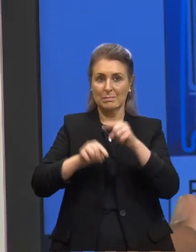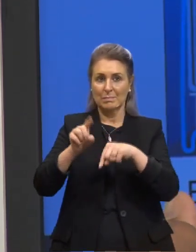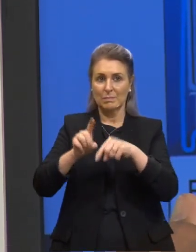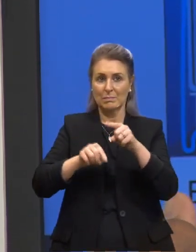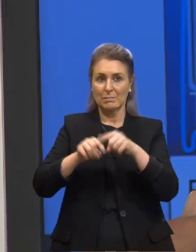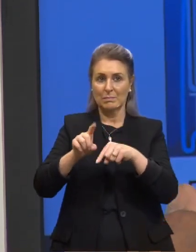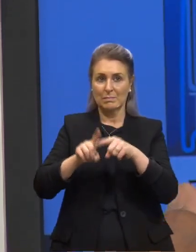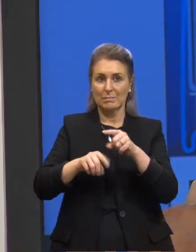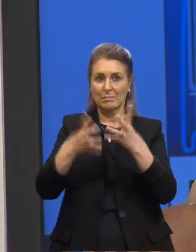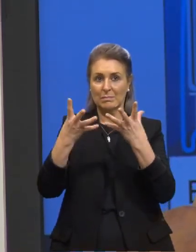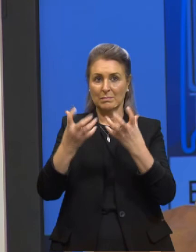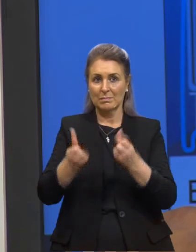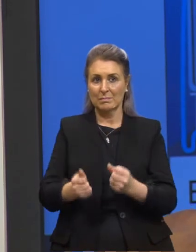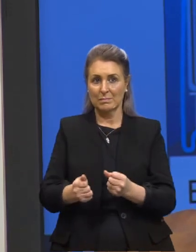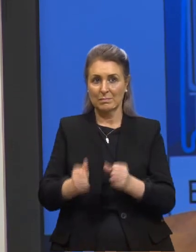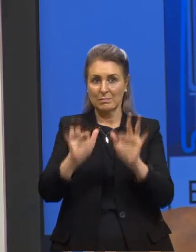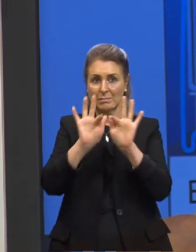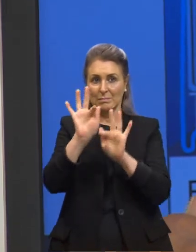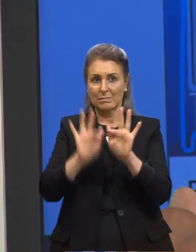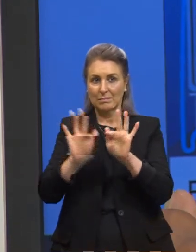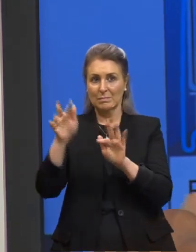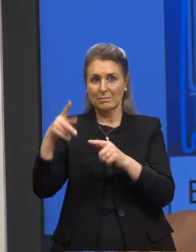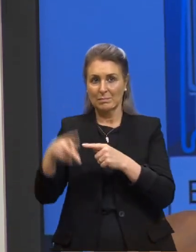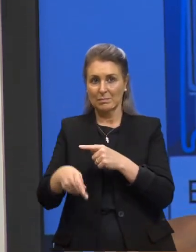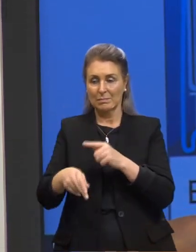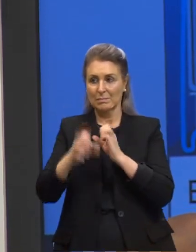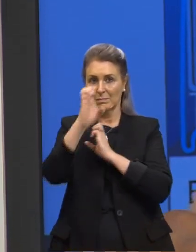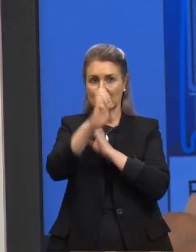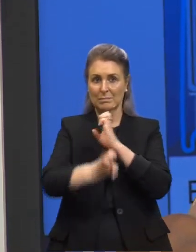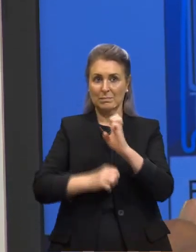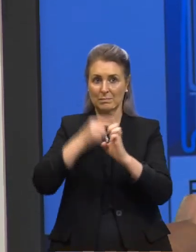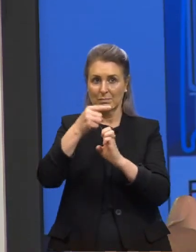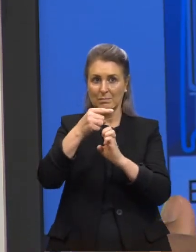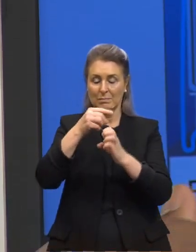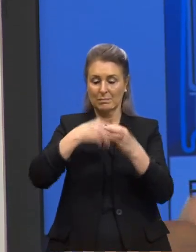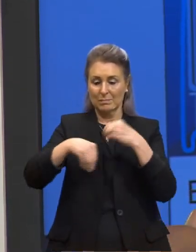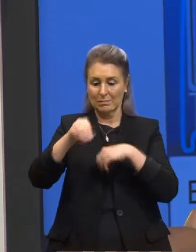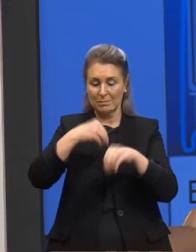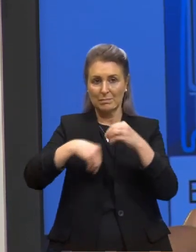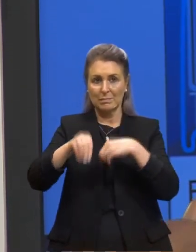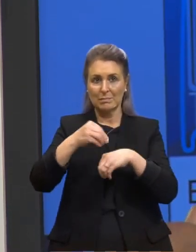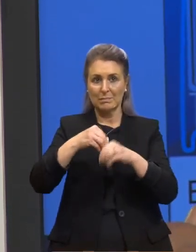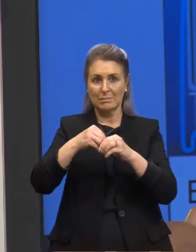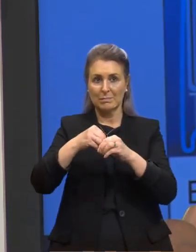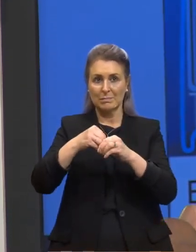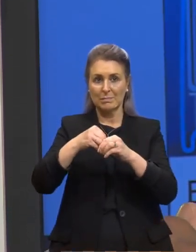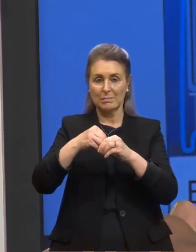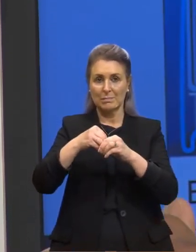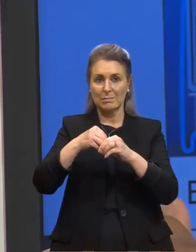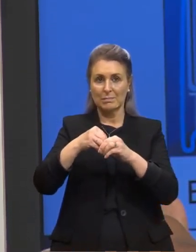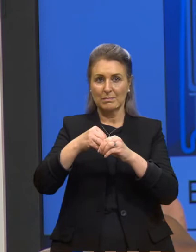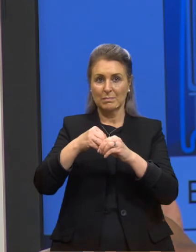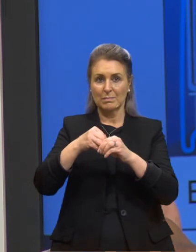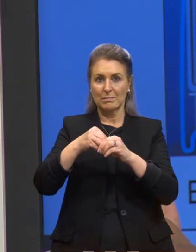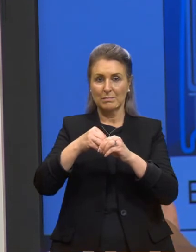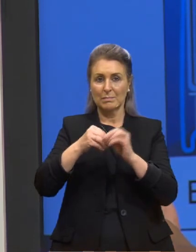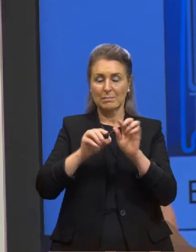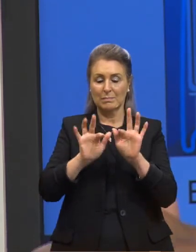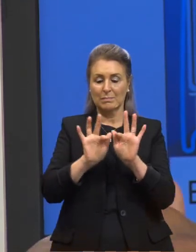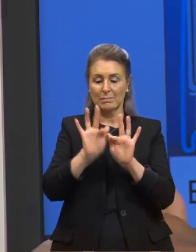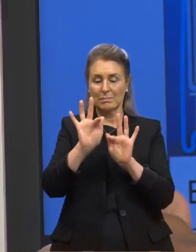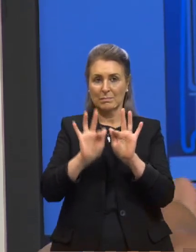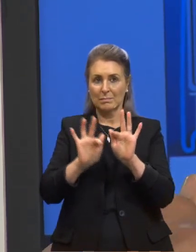é, vai aceitar que é a frequência de corte dele, os elétrons vão circular. Se eu botar numa frequência